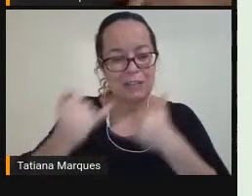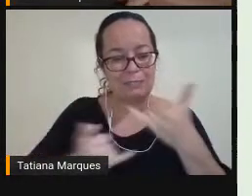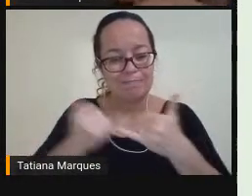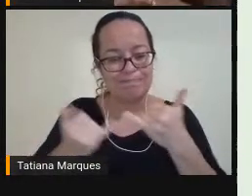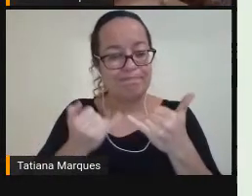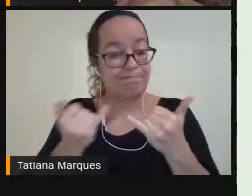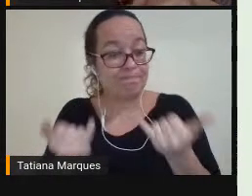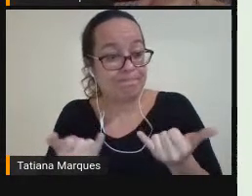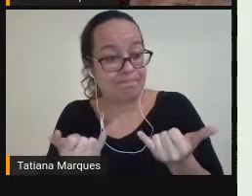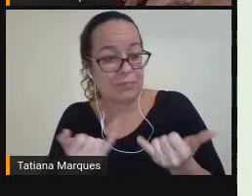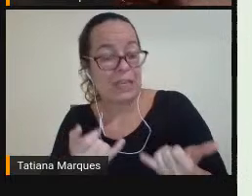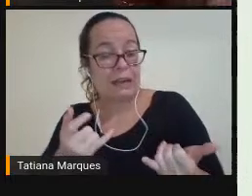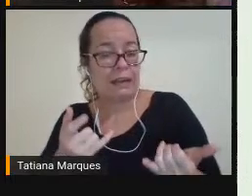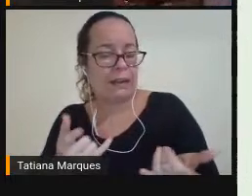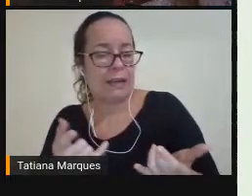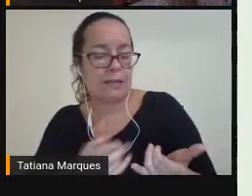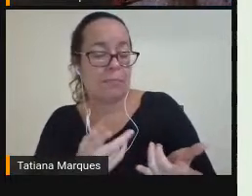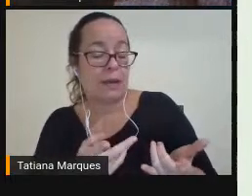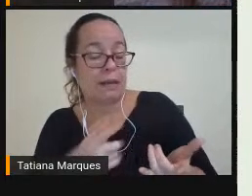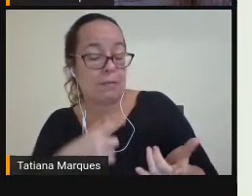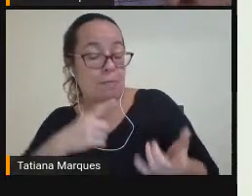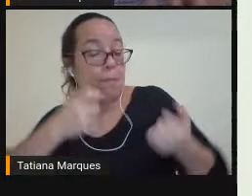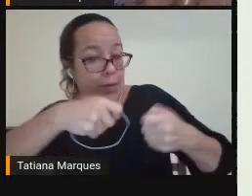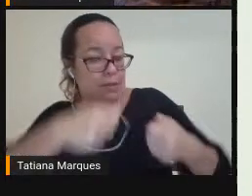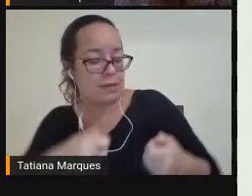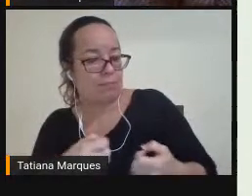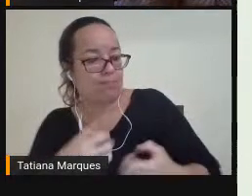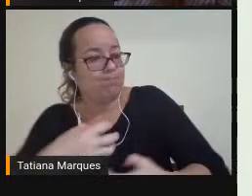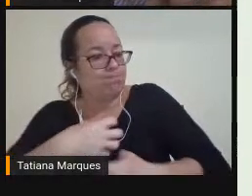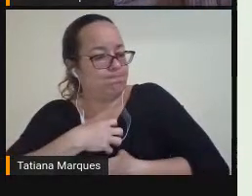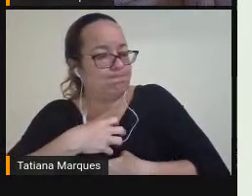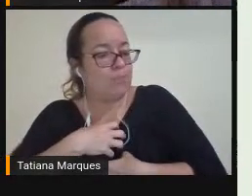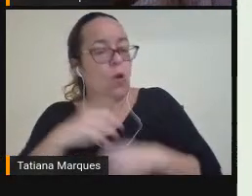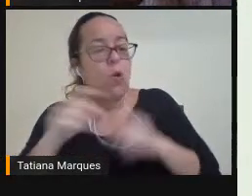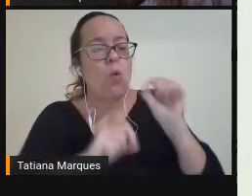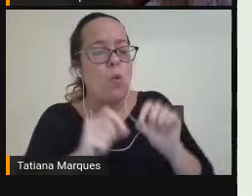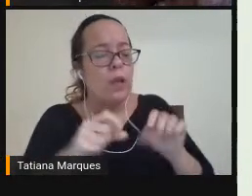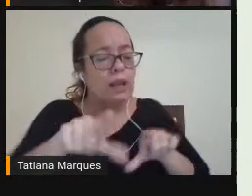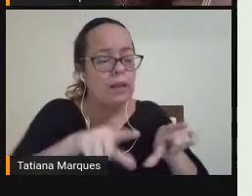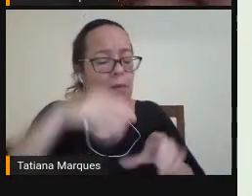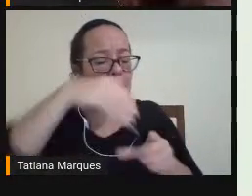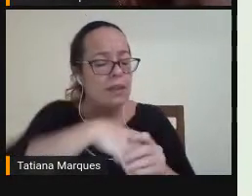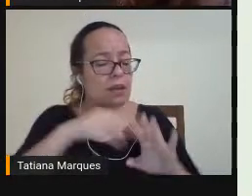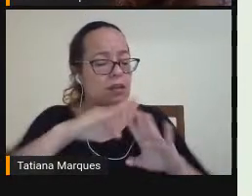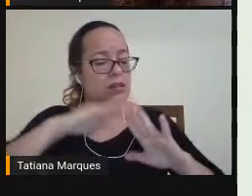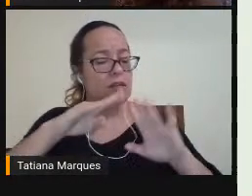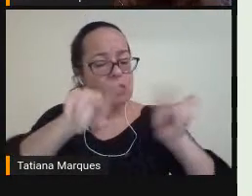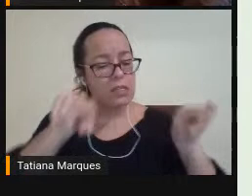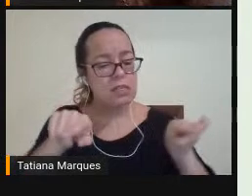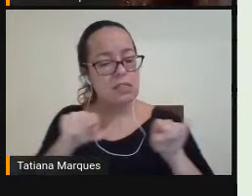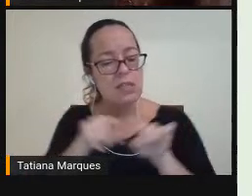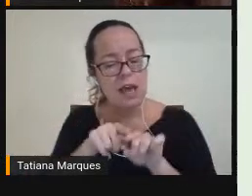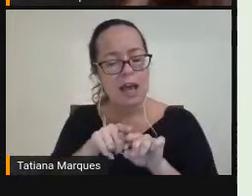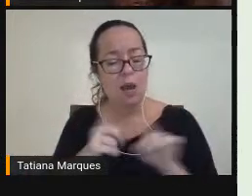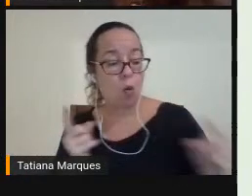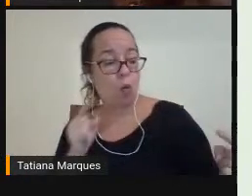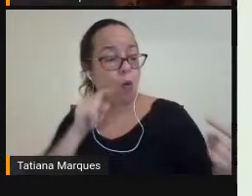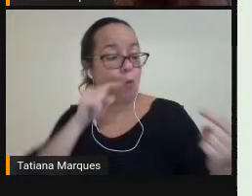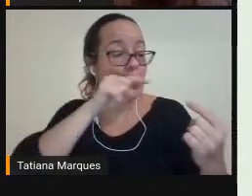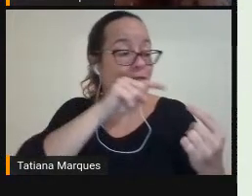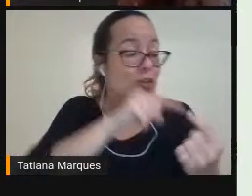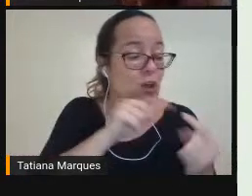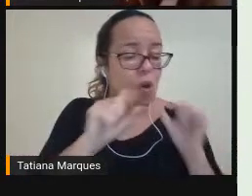Com sentidos Né Obviamente O que que a gente Tá trabalhando Em sala de aula Aquela intencionalidade Naquele movimento